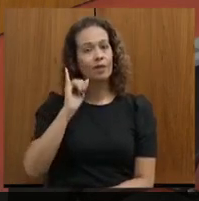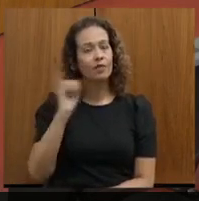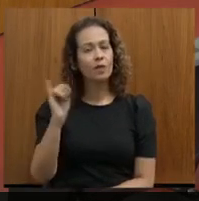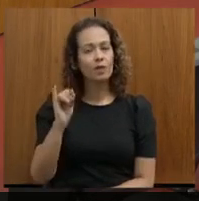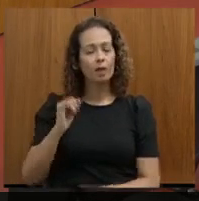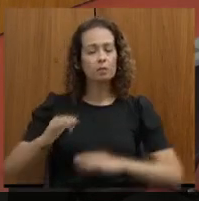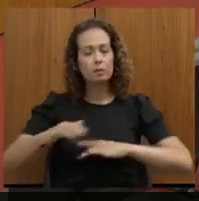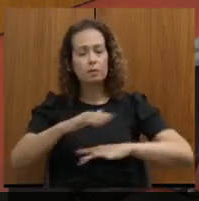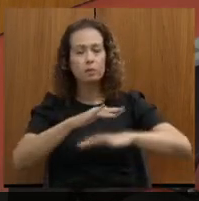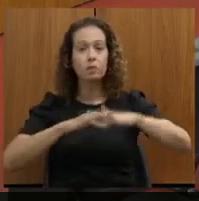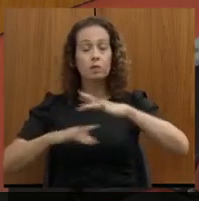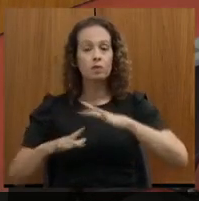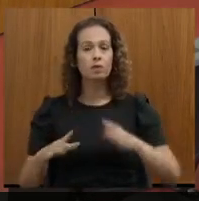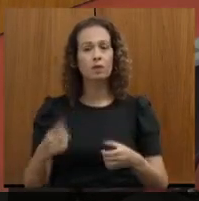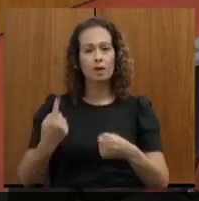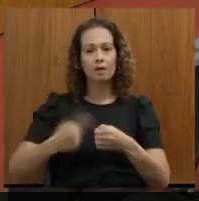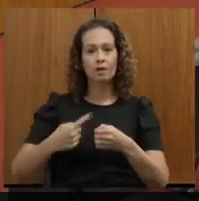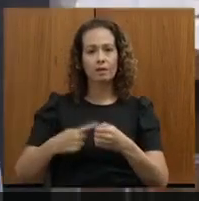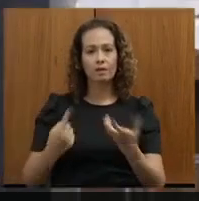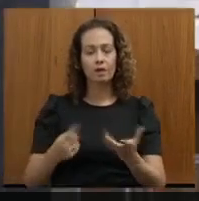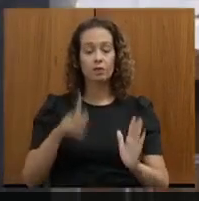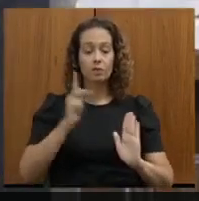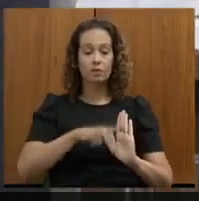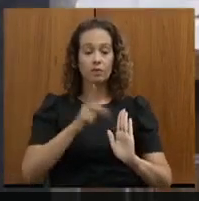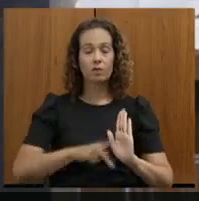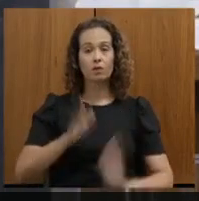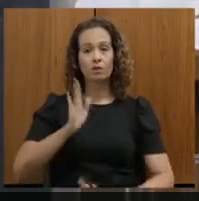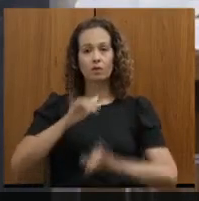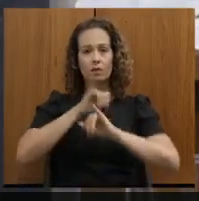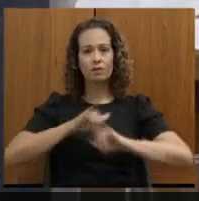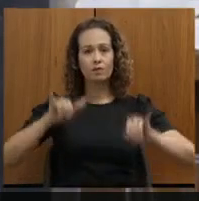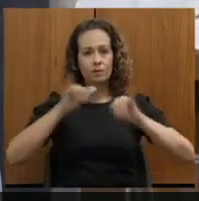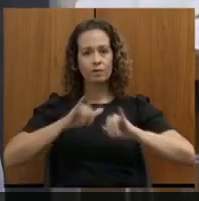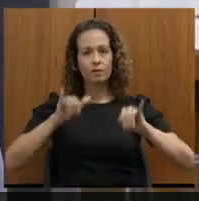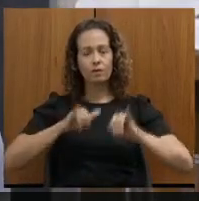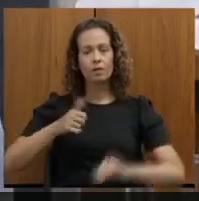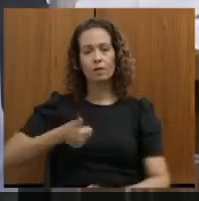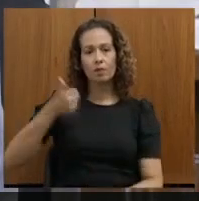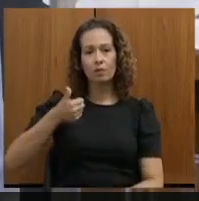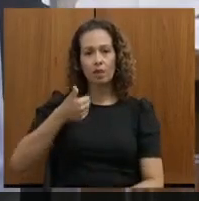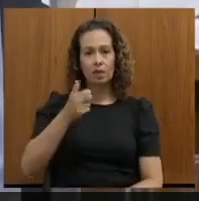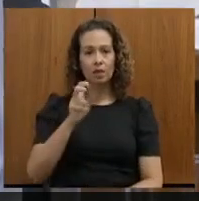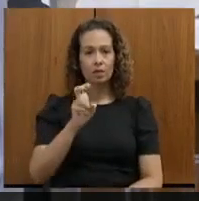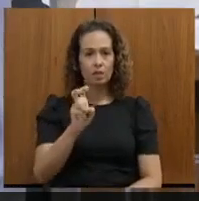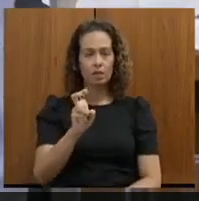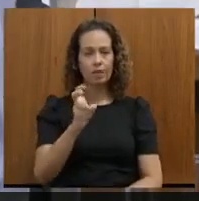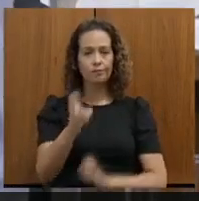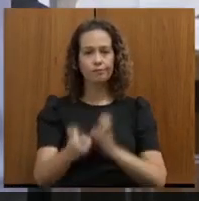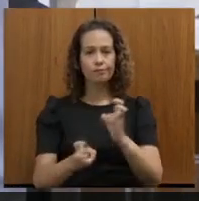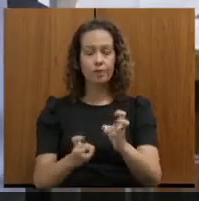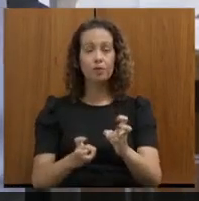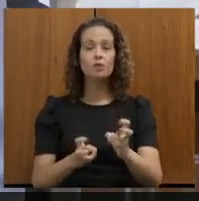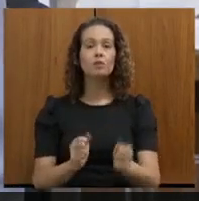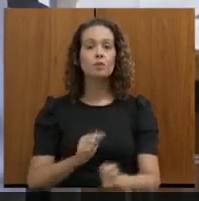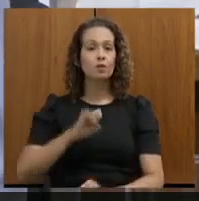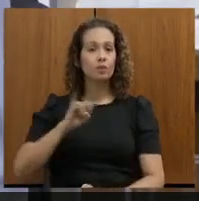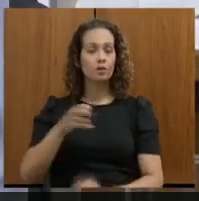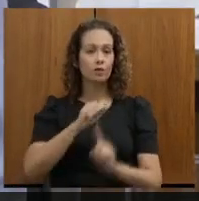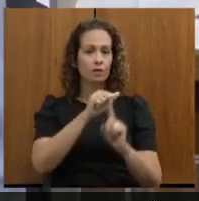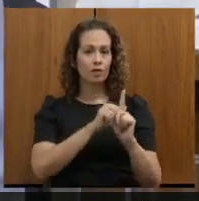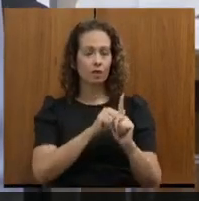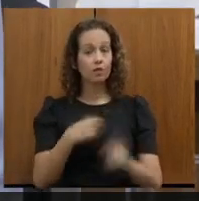notícia é que o edital do projeto vai ser publicado já na primeira quinzena de janeiro. Então, a gente acredita que